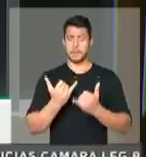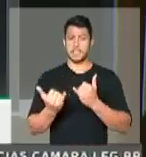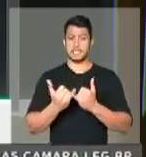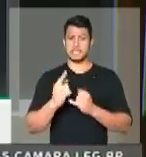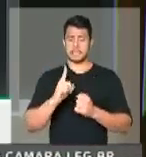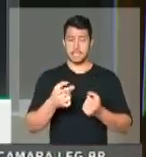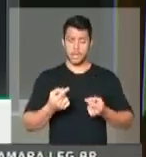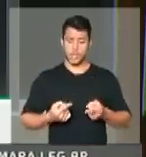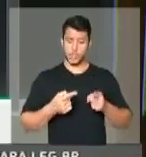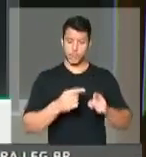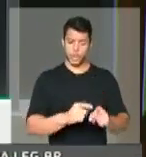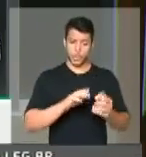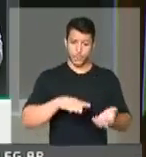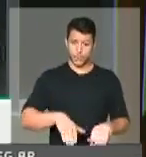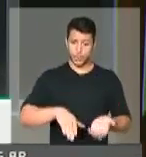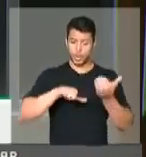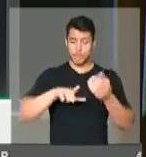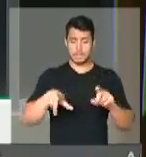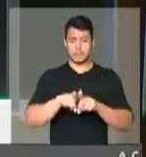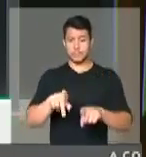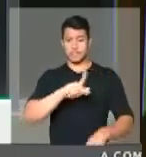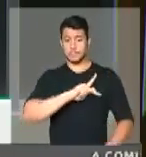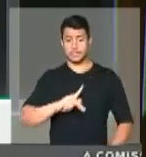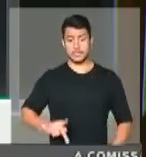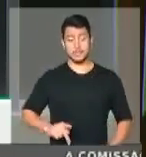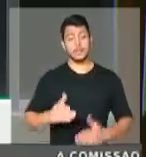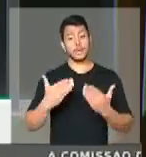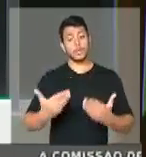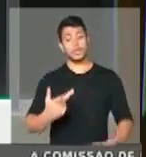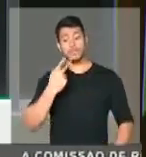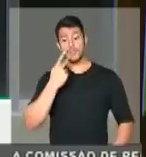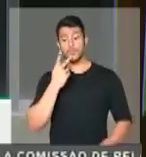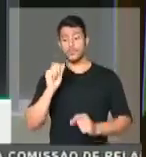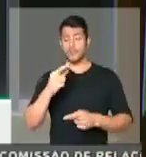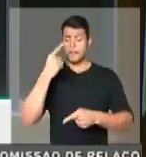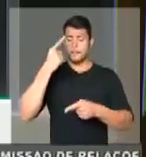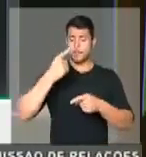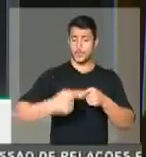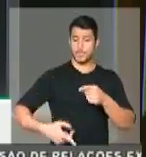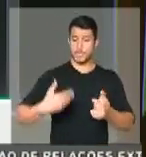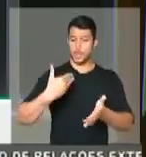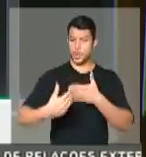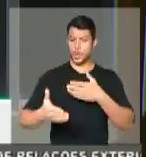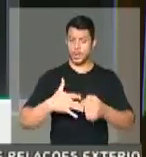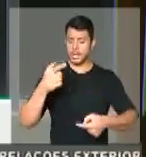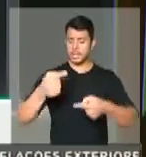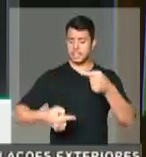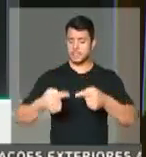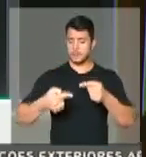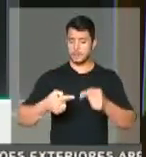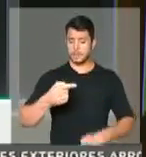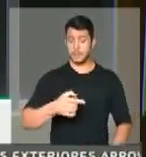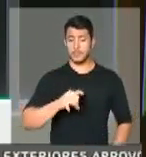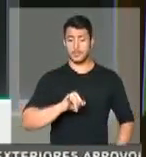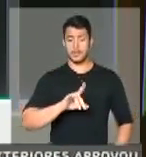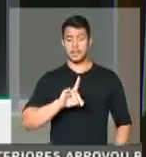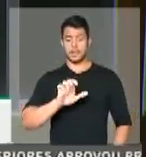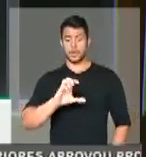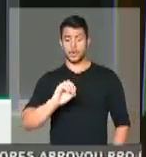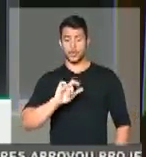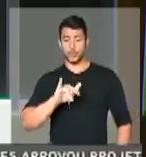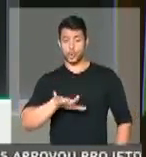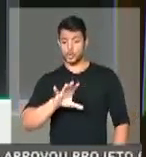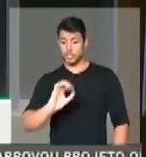do Congresso e também da Presidência da República. Quando ele diz que vai proibir qualquer debate de ideologia de gênero nas escolas,